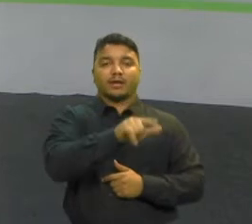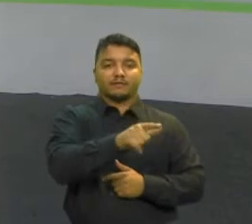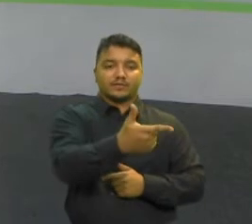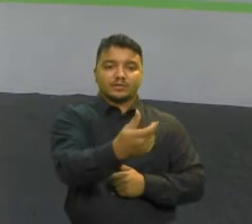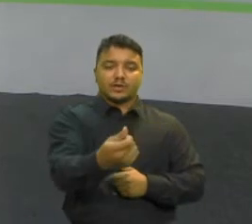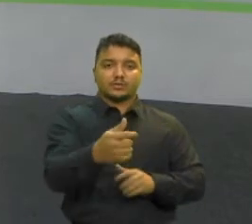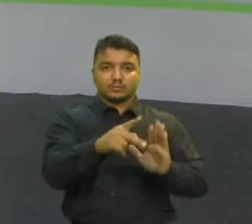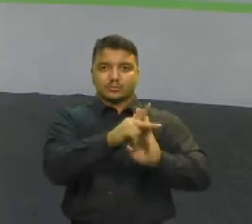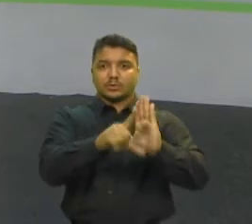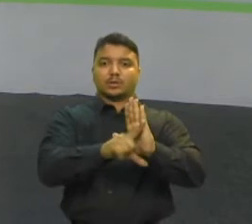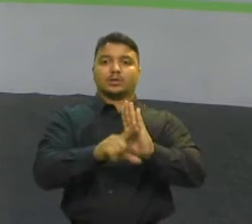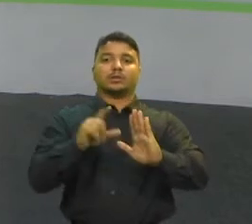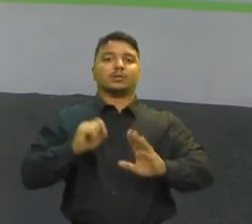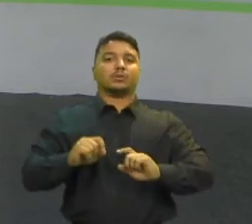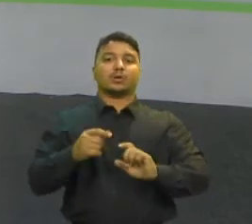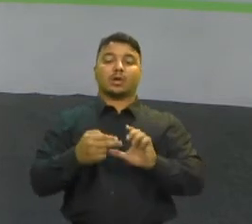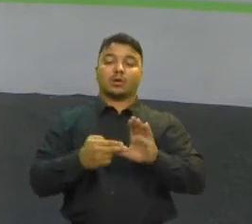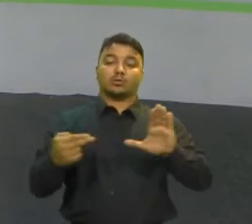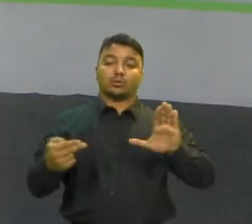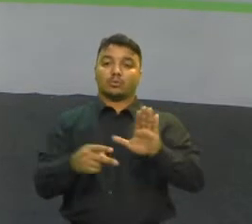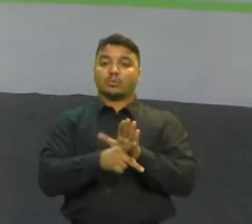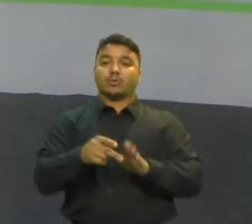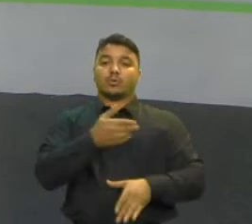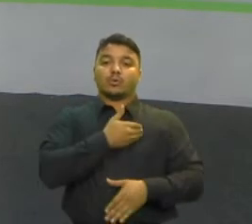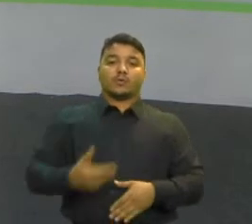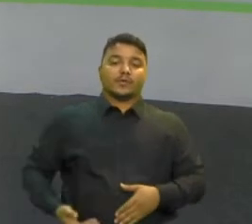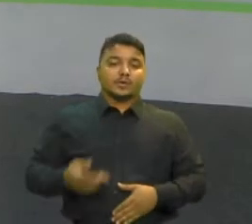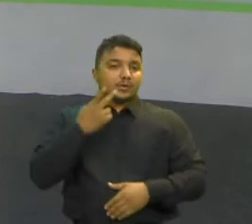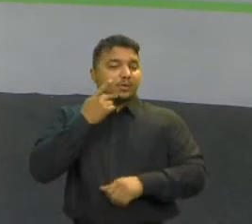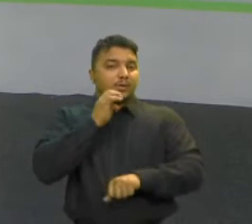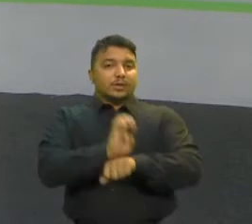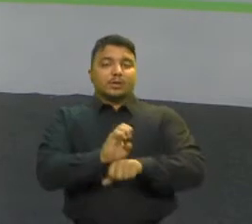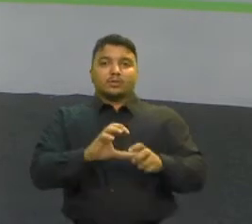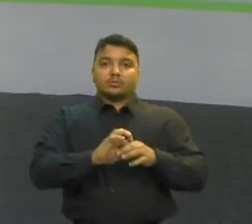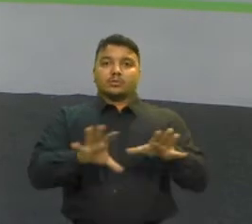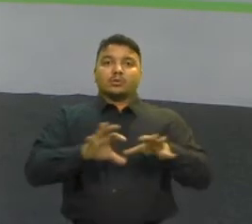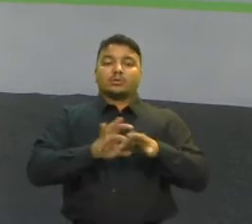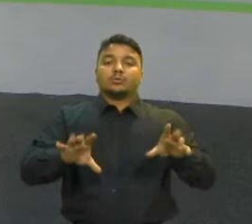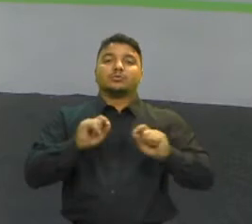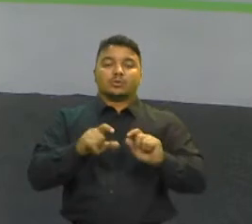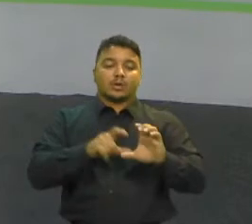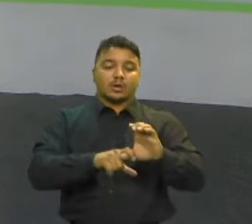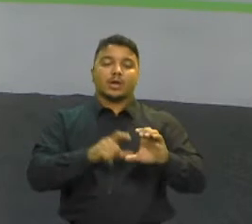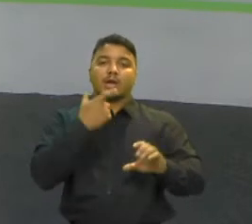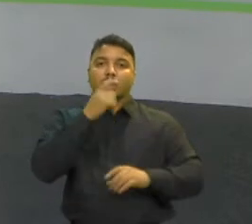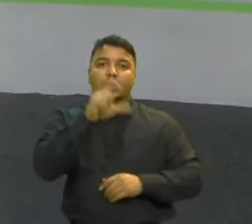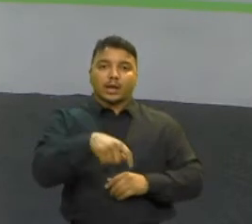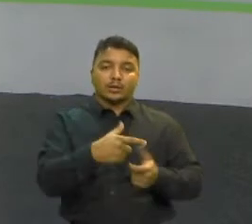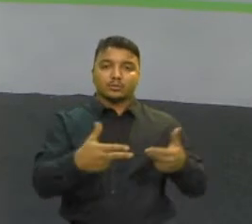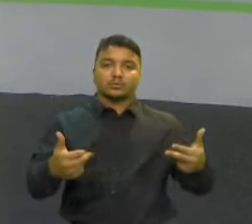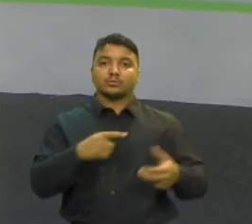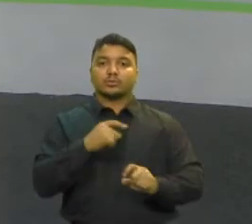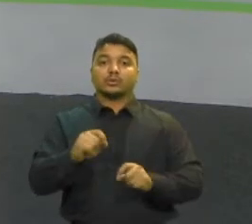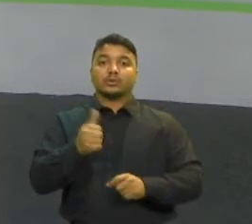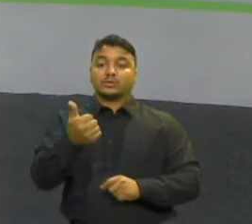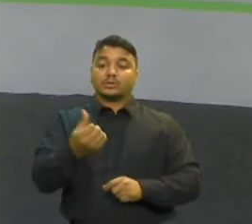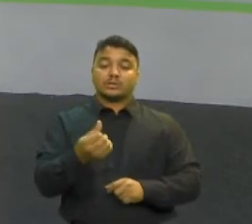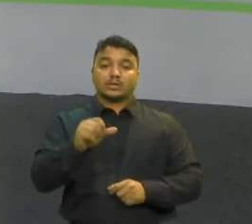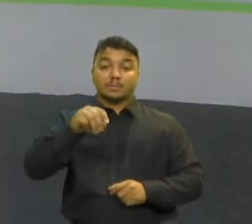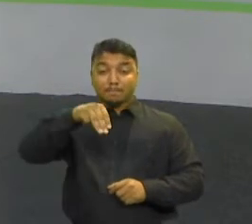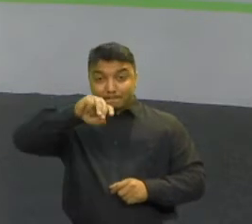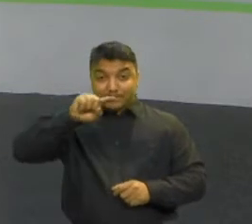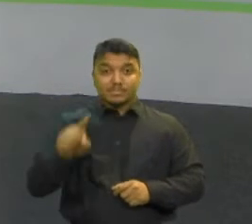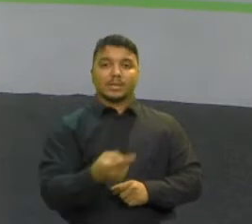Entre eles, o de autoria do Governo do Estado que autoriza a abertura de crédito especial no valor de 16 milhões